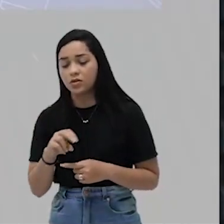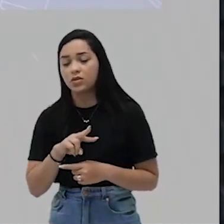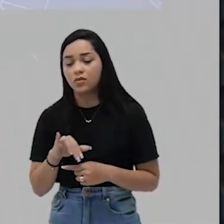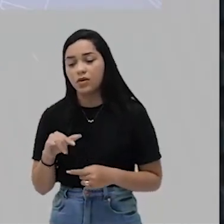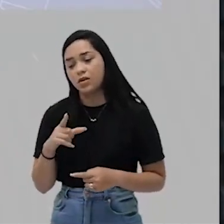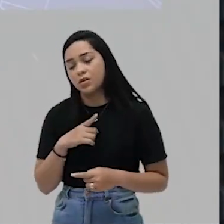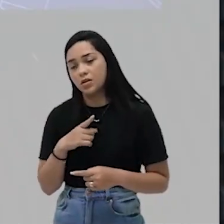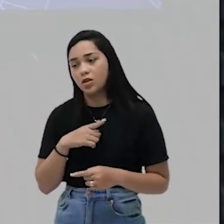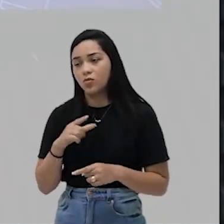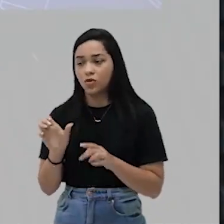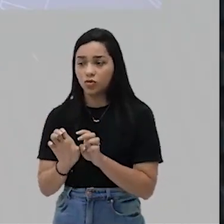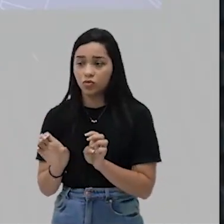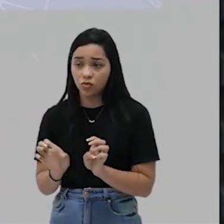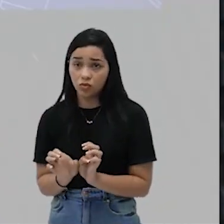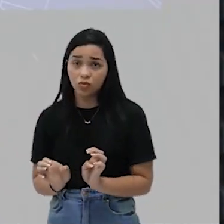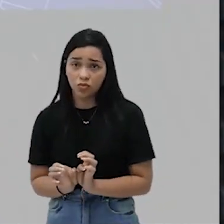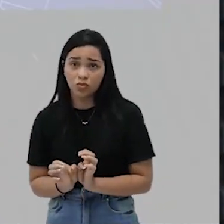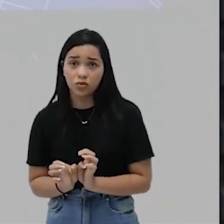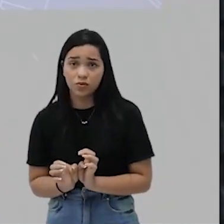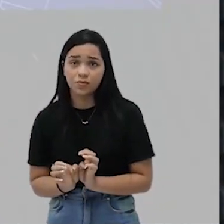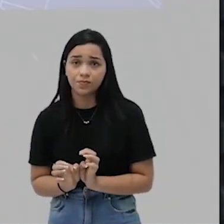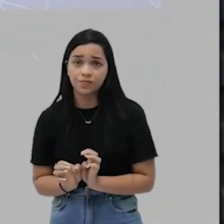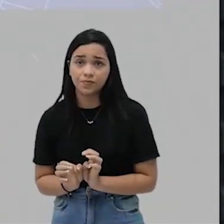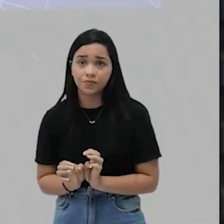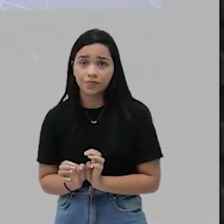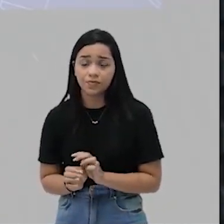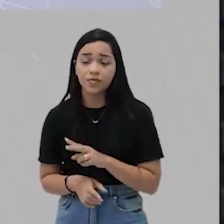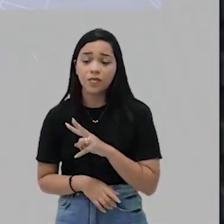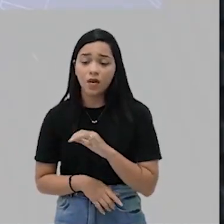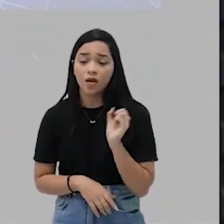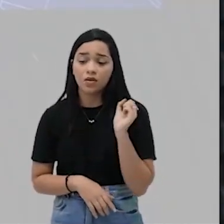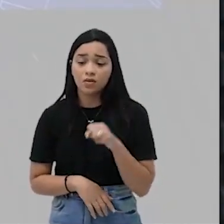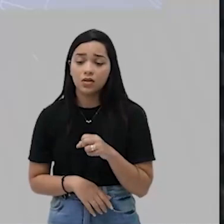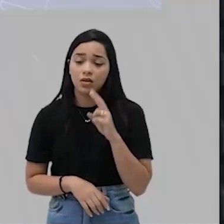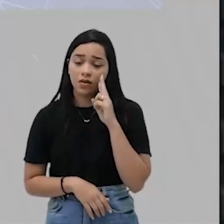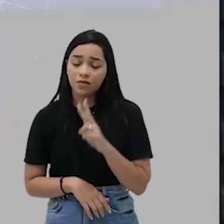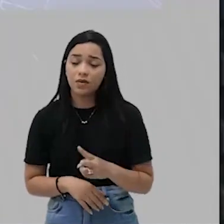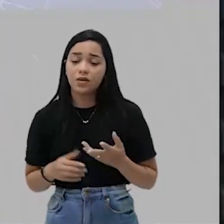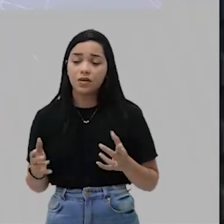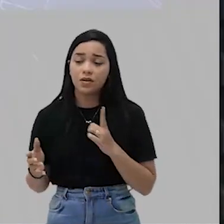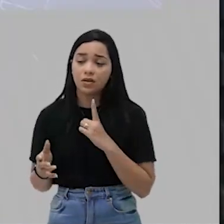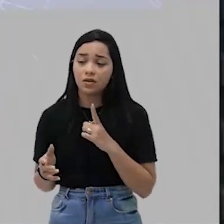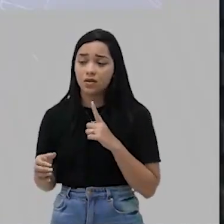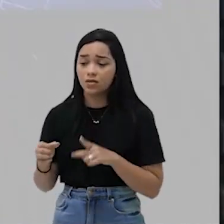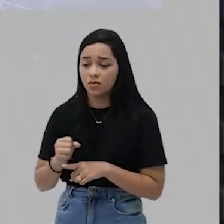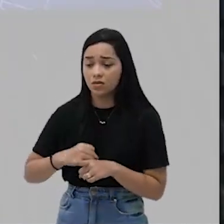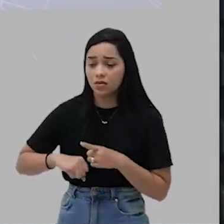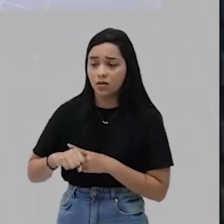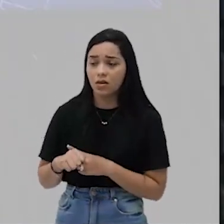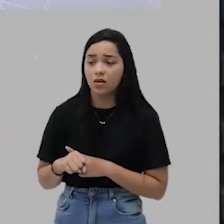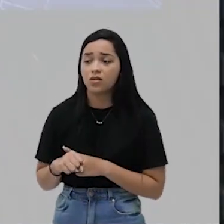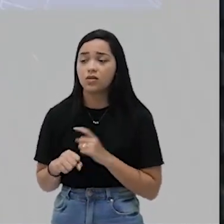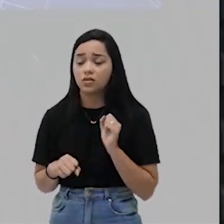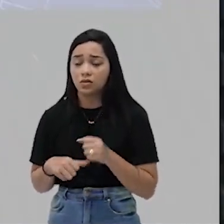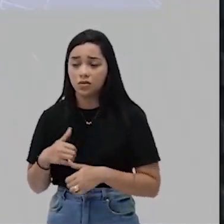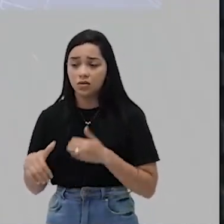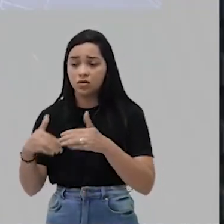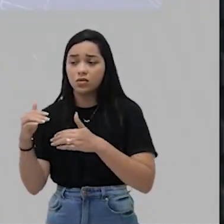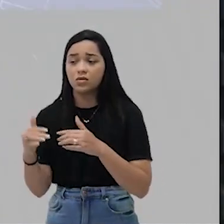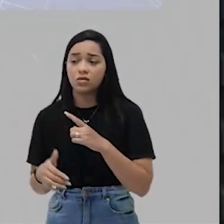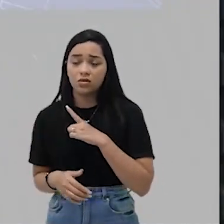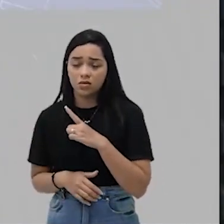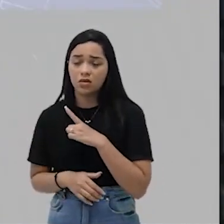vão ter uma estrutura civilizatória. Eles vão se deparar com sociedades nativas com estruturas